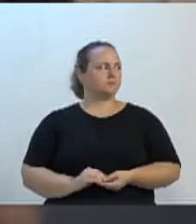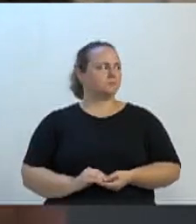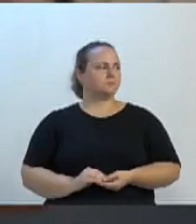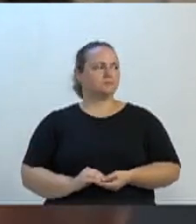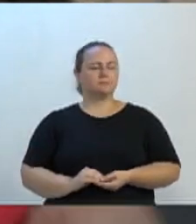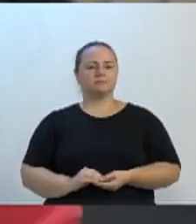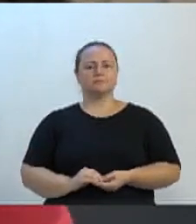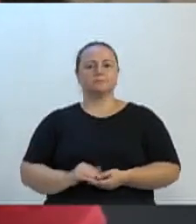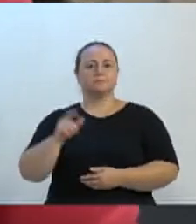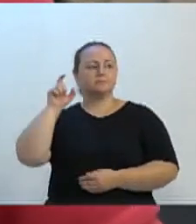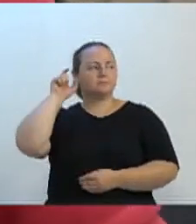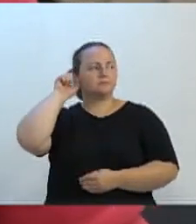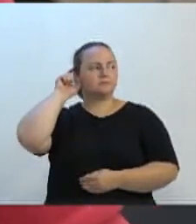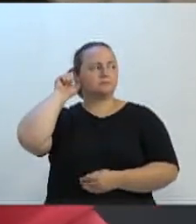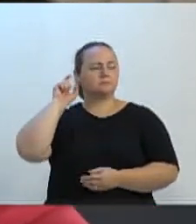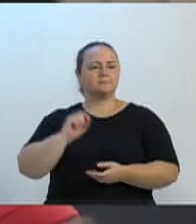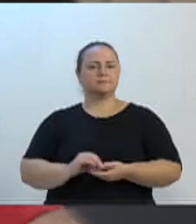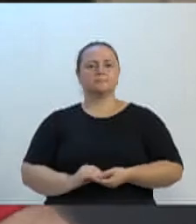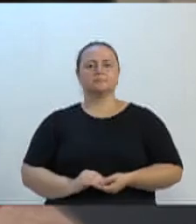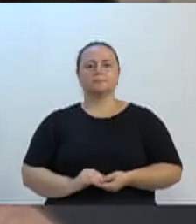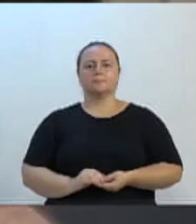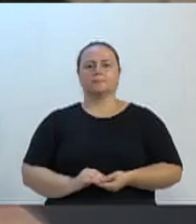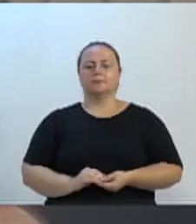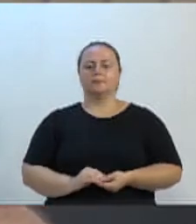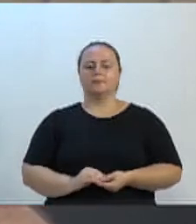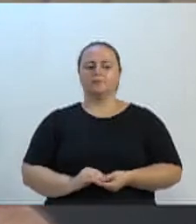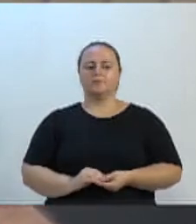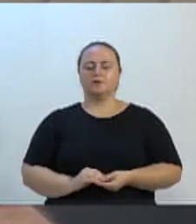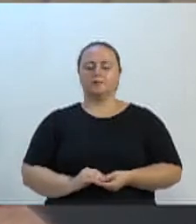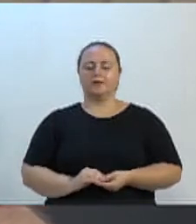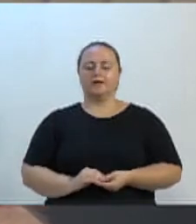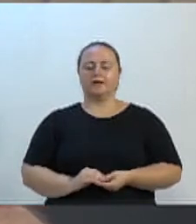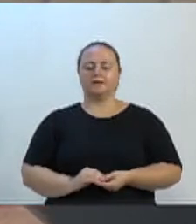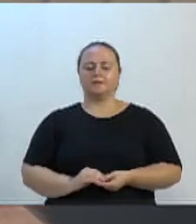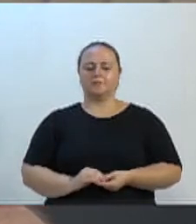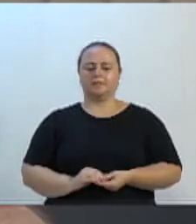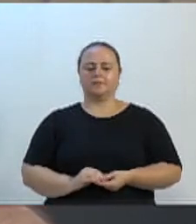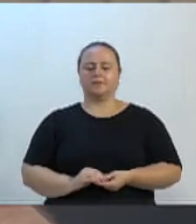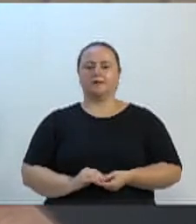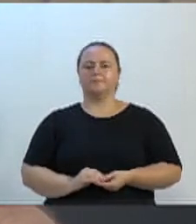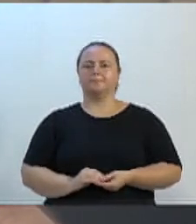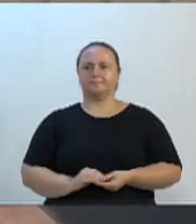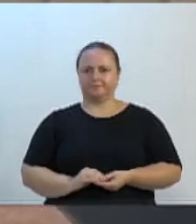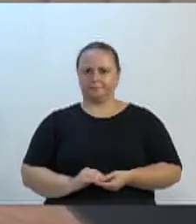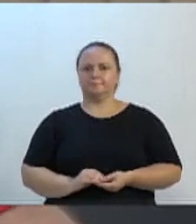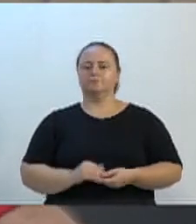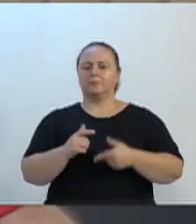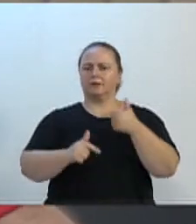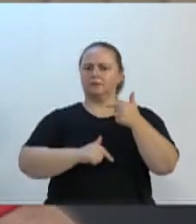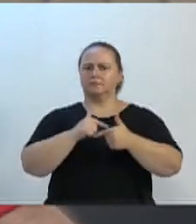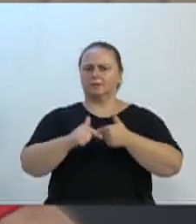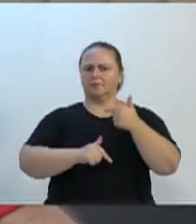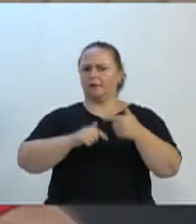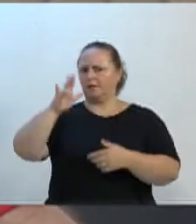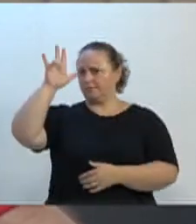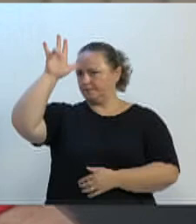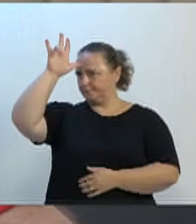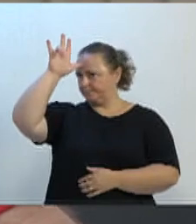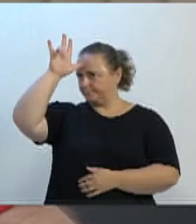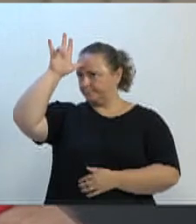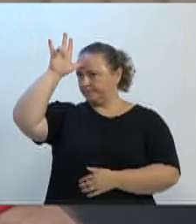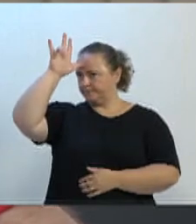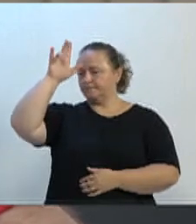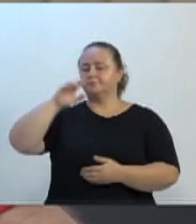pronunciamento também, cumprimentar o índio pelo trabalho que vem fazendo à frente da Intendência naquela região. Dizer que também